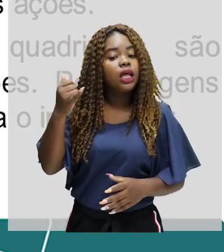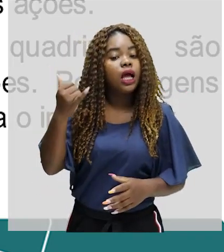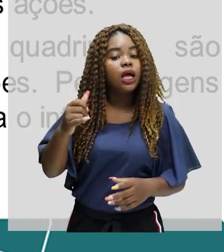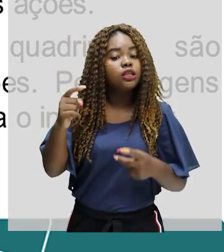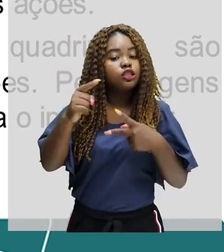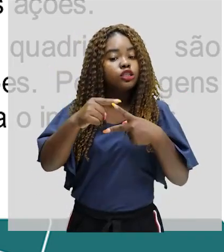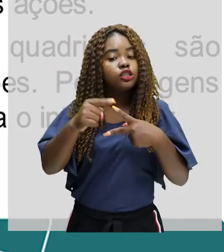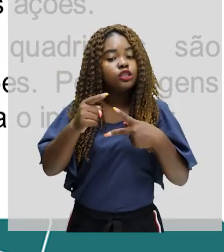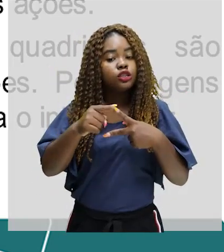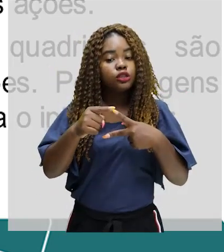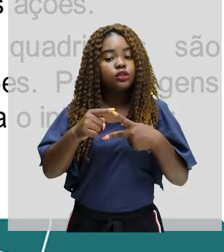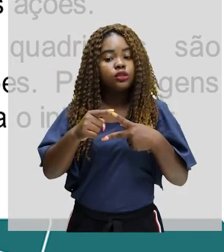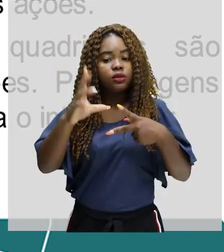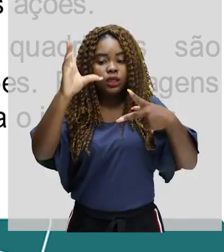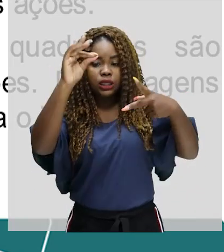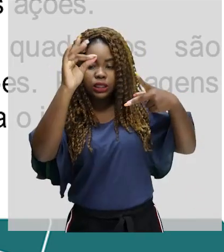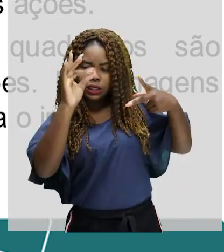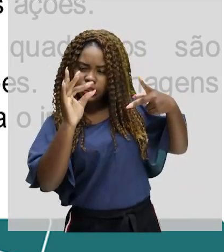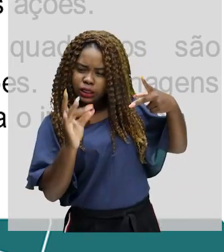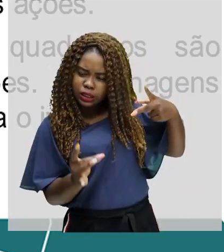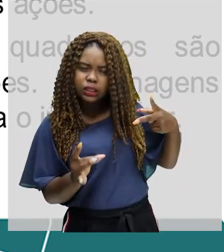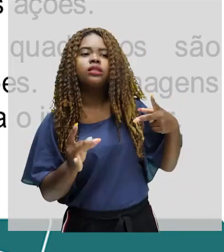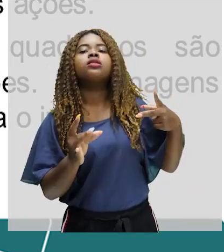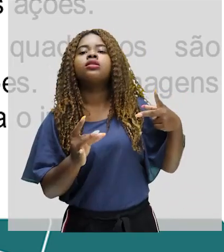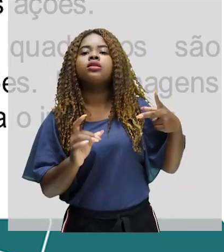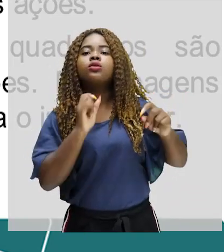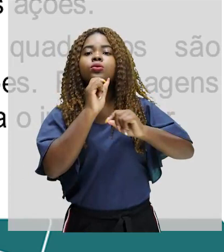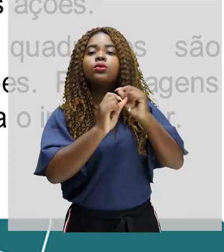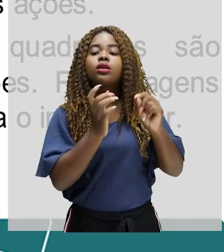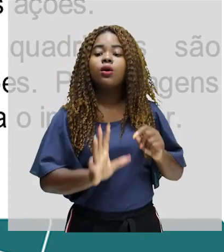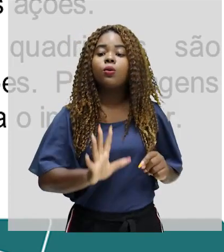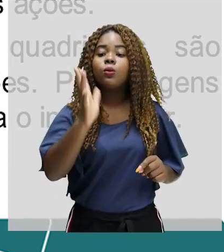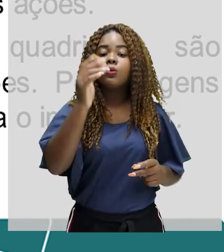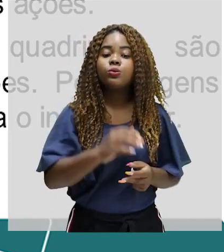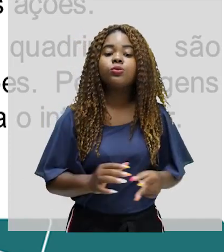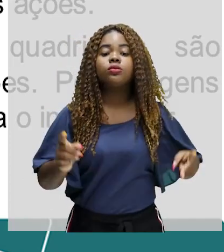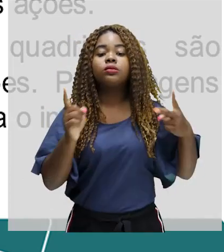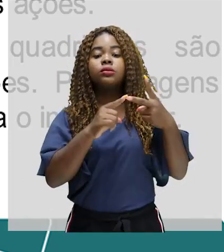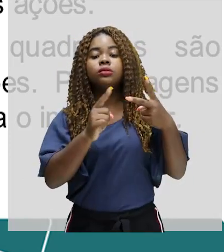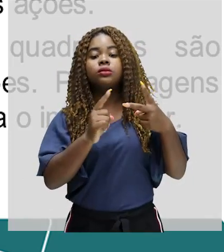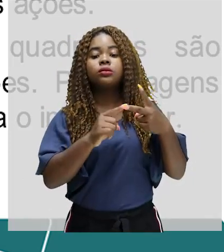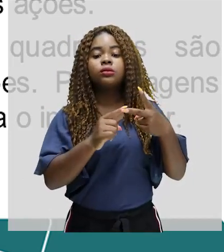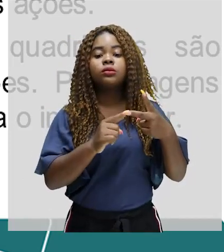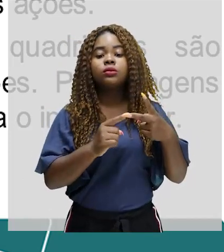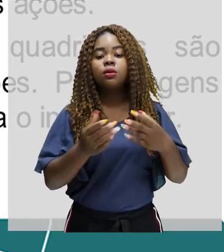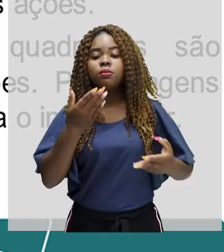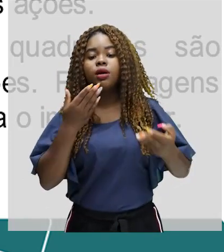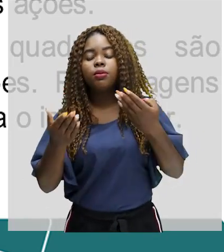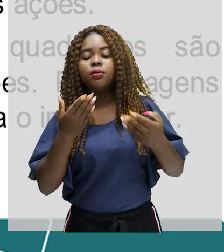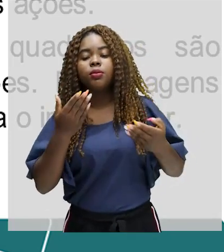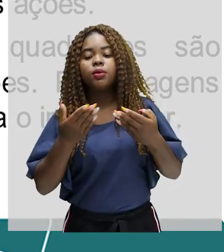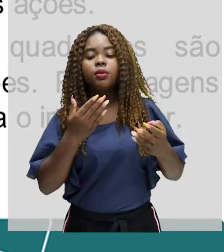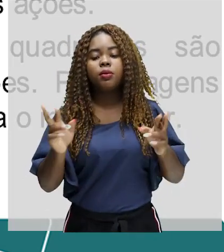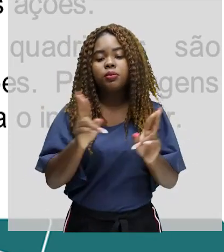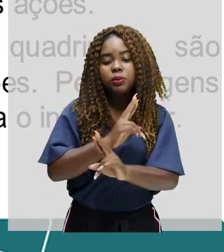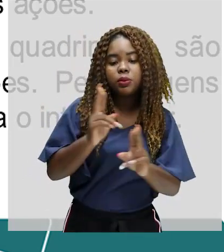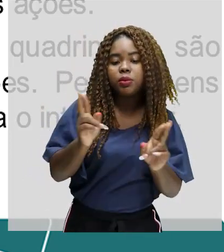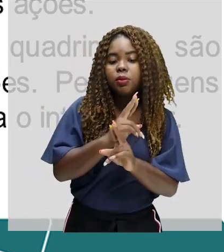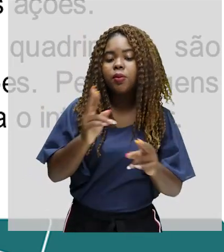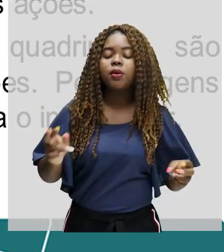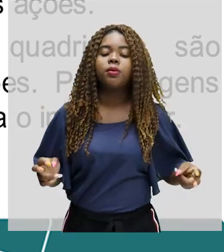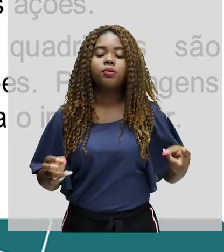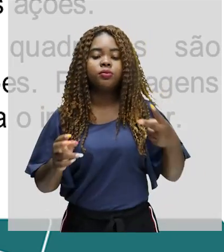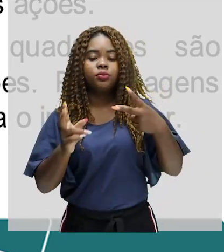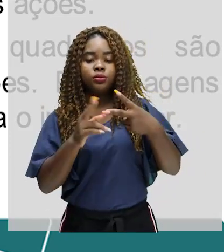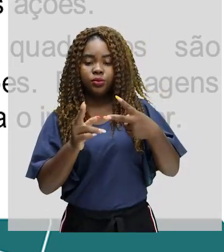descrição do quadro, da situação e das ações. O aspecto dialógico, os diálogos nas histórias em